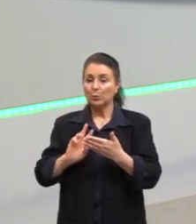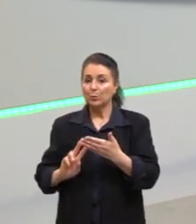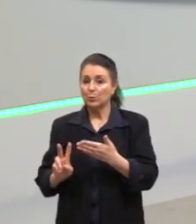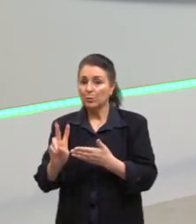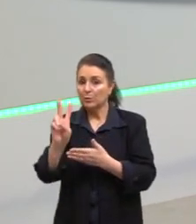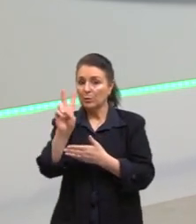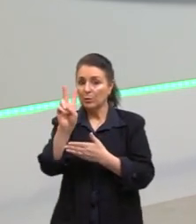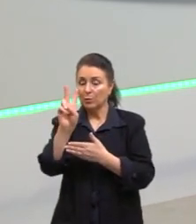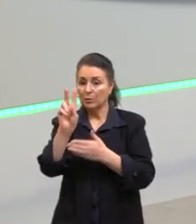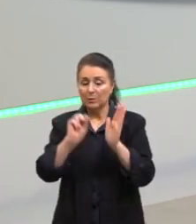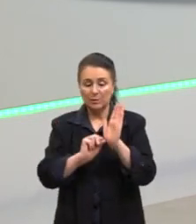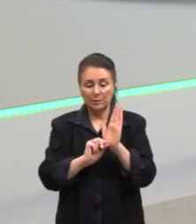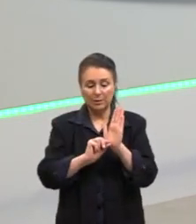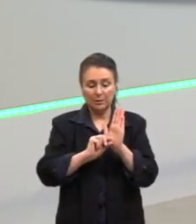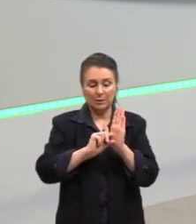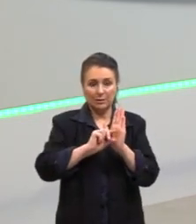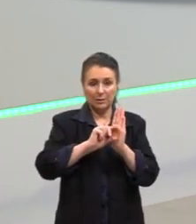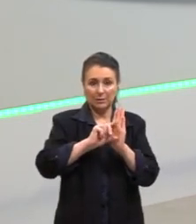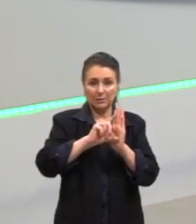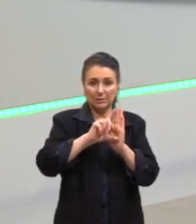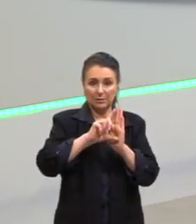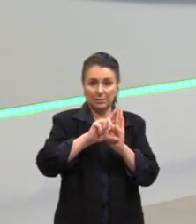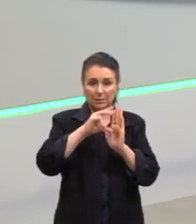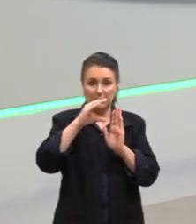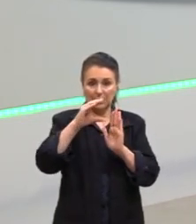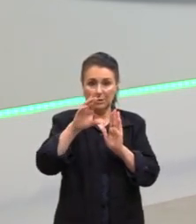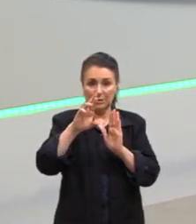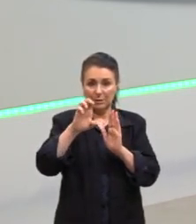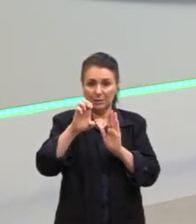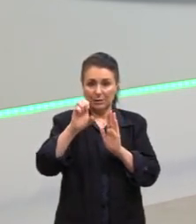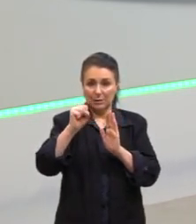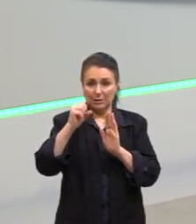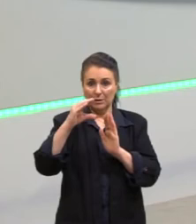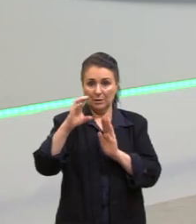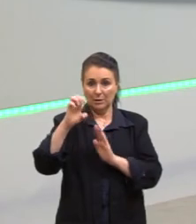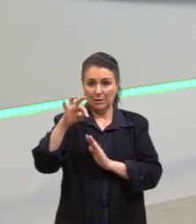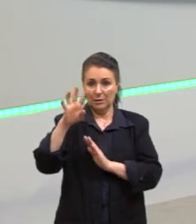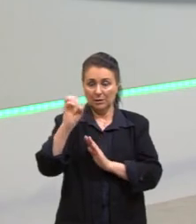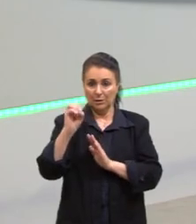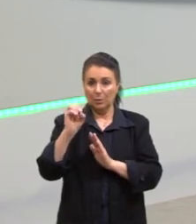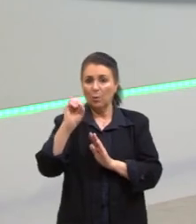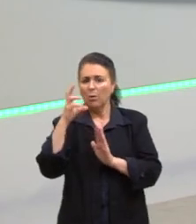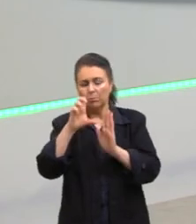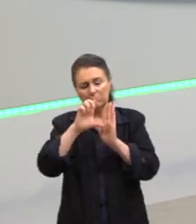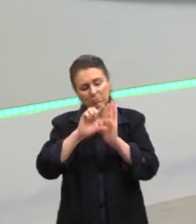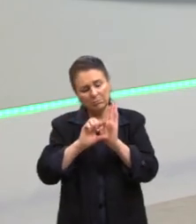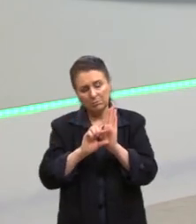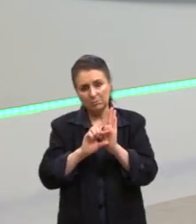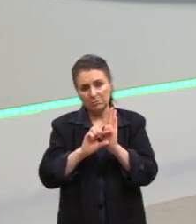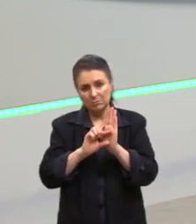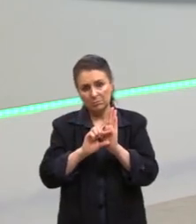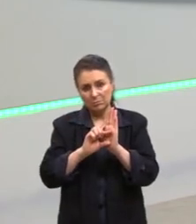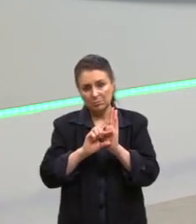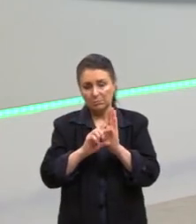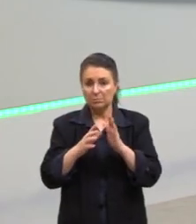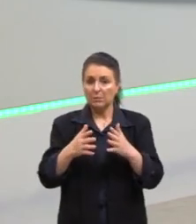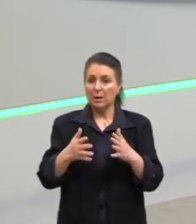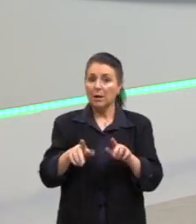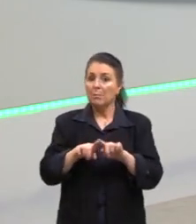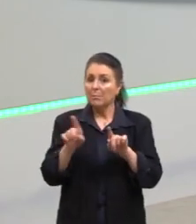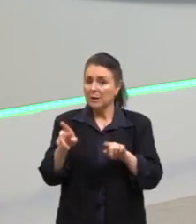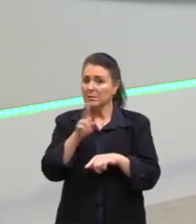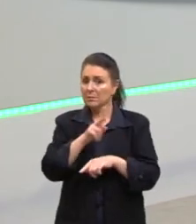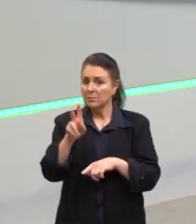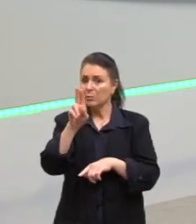ordem crescente. Ou, se preferir, em ordem decrescente. O resultado não vai alterar. Mas, eu costumo colocar em ordem